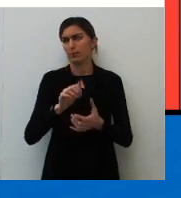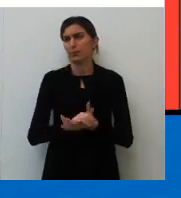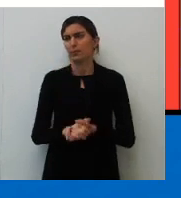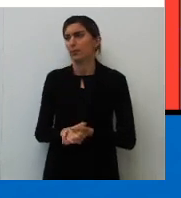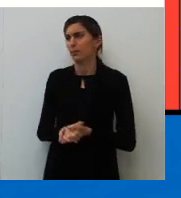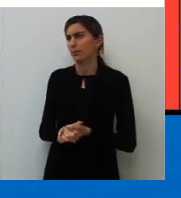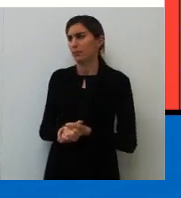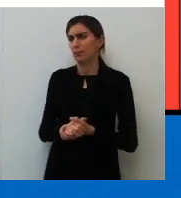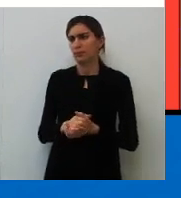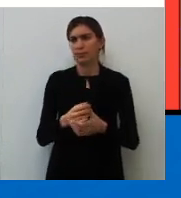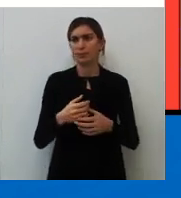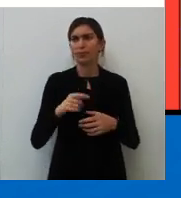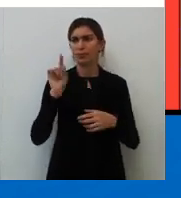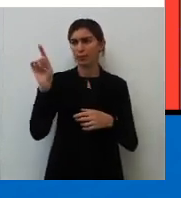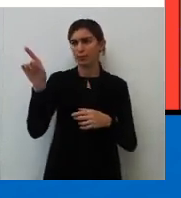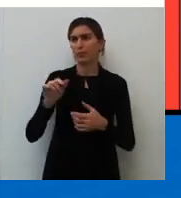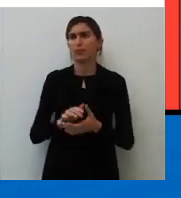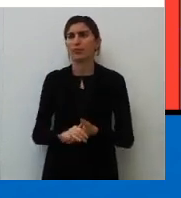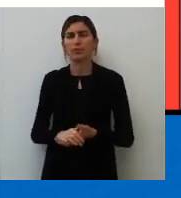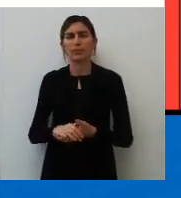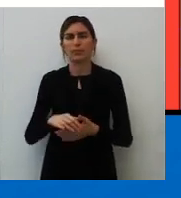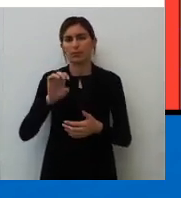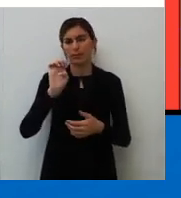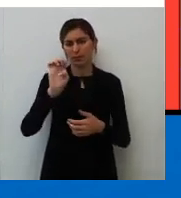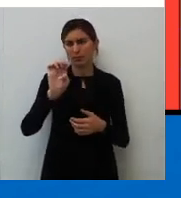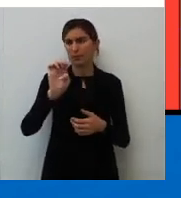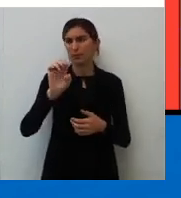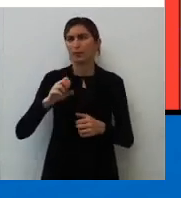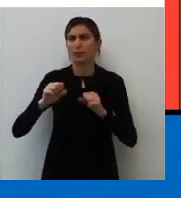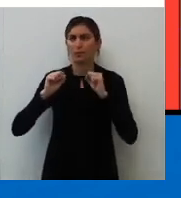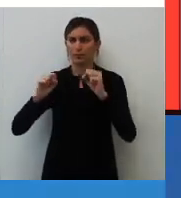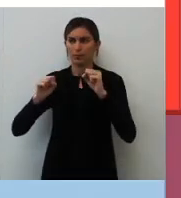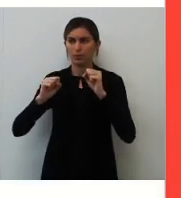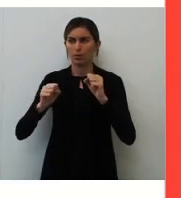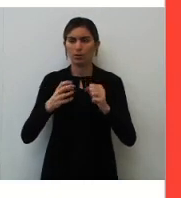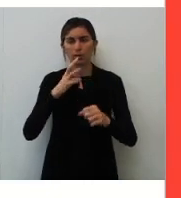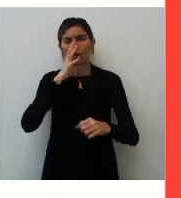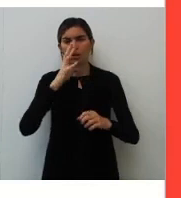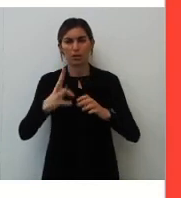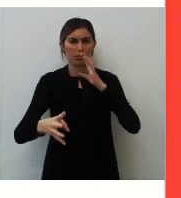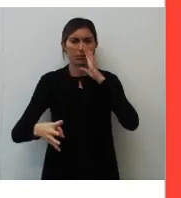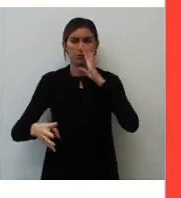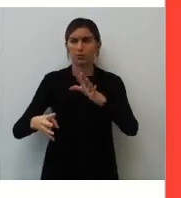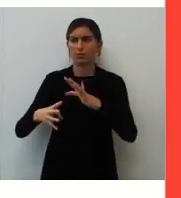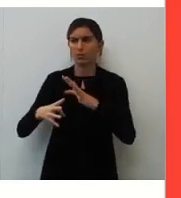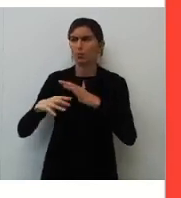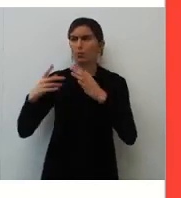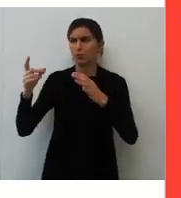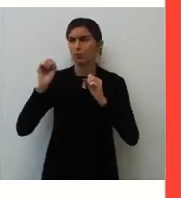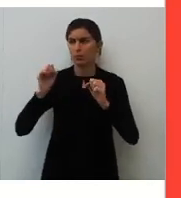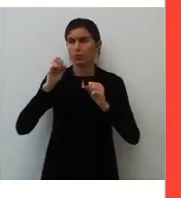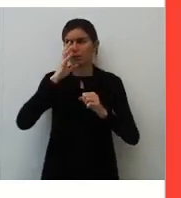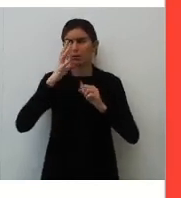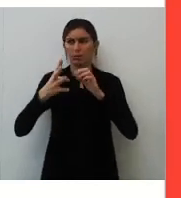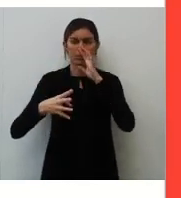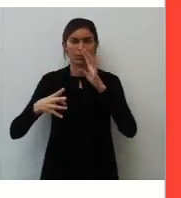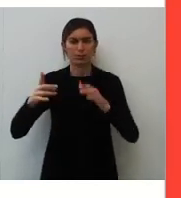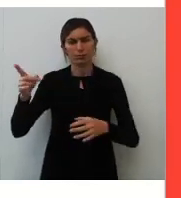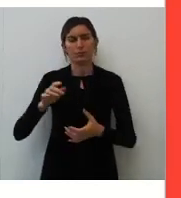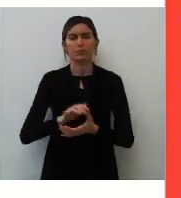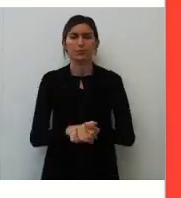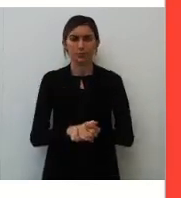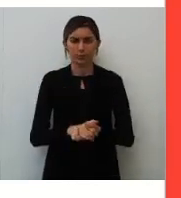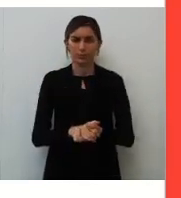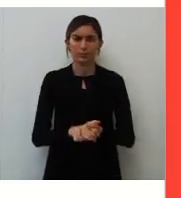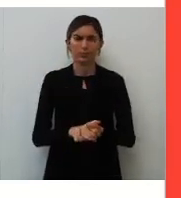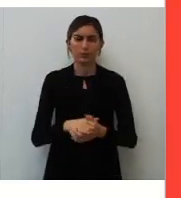Simbora. E aqui, letra E. Podem acusar-me. Opa. Podem acusar-me.